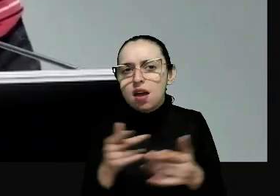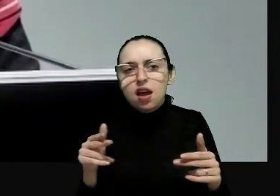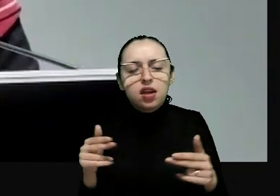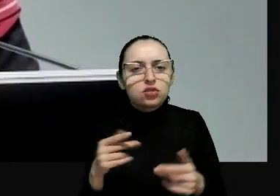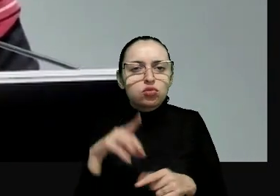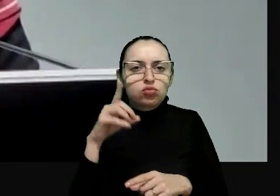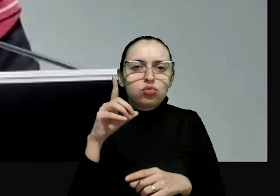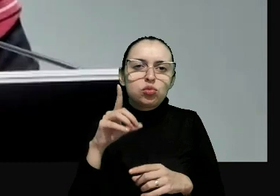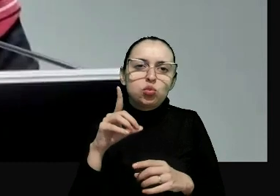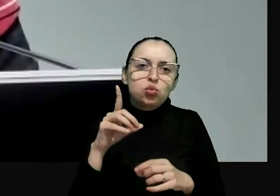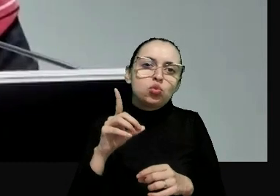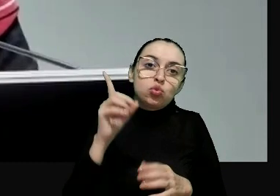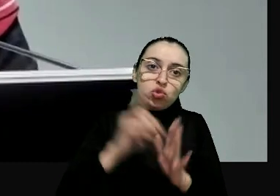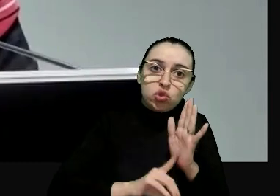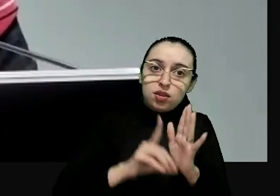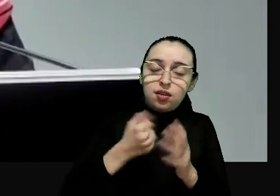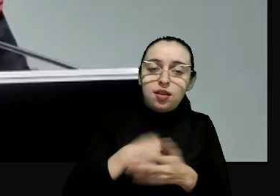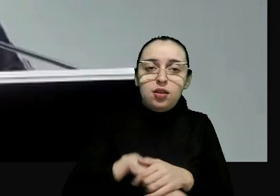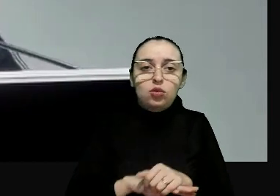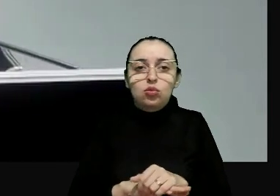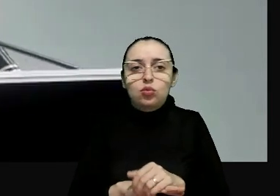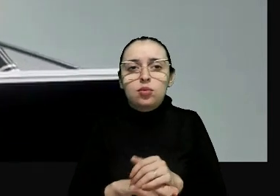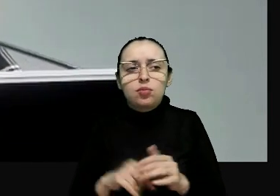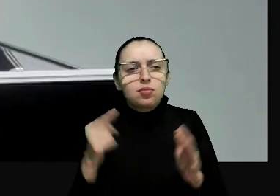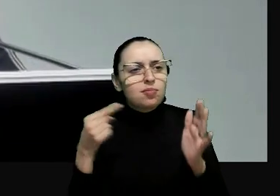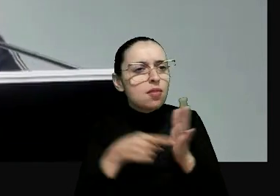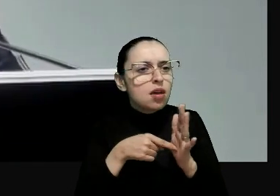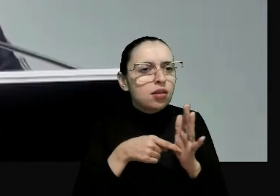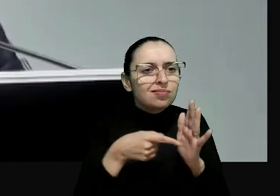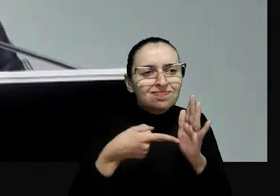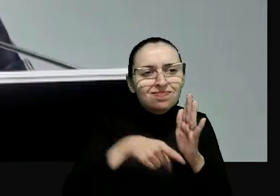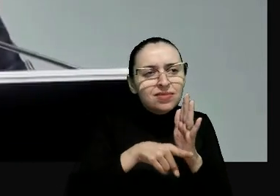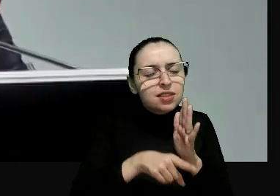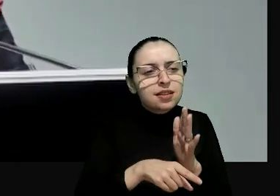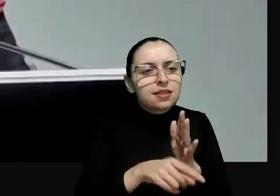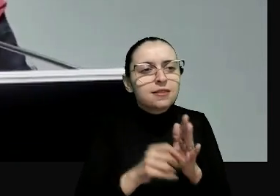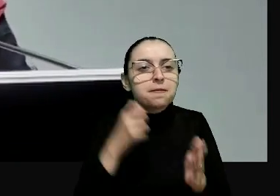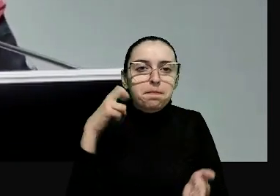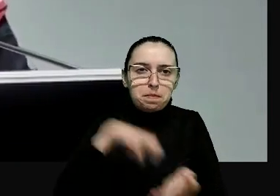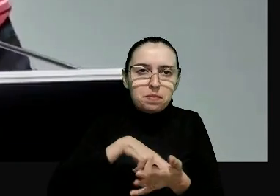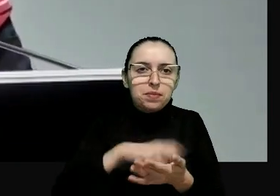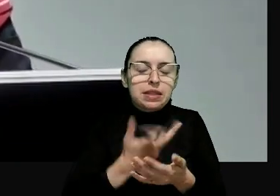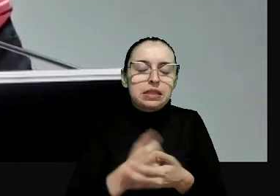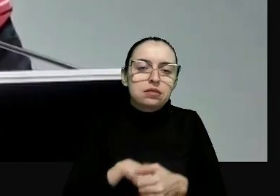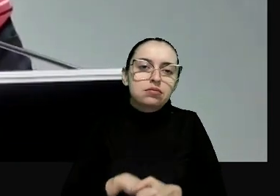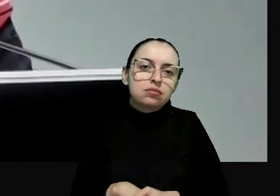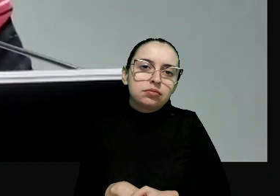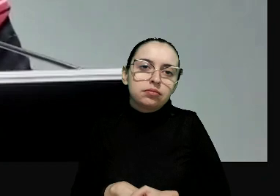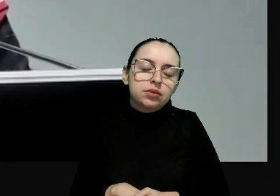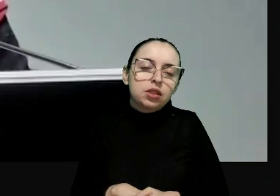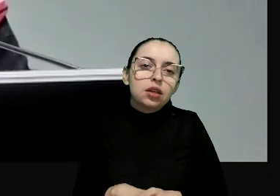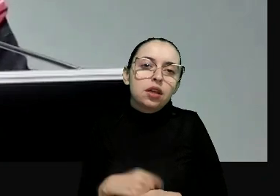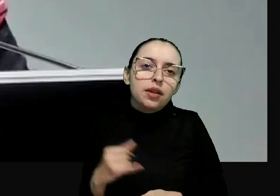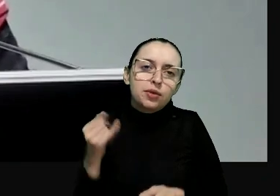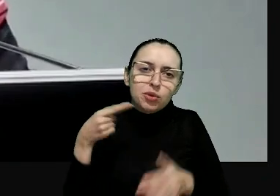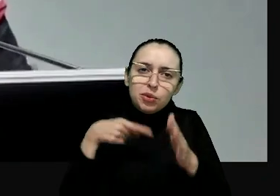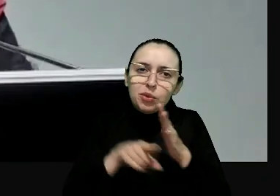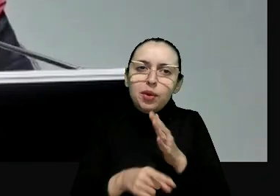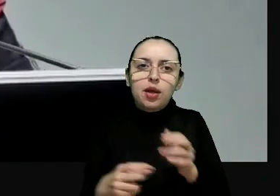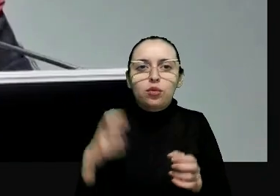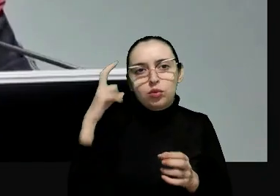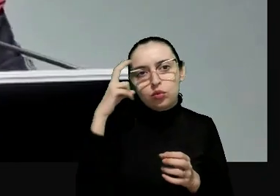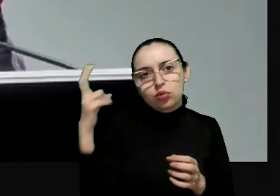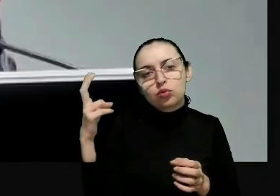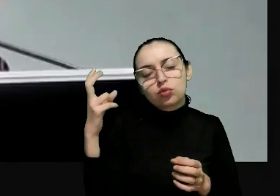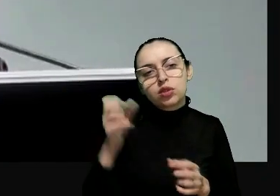a todas as áreas do direito, e isto com impacto na intertação e aplicação do direito. Portanto, é fundamental